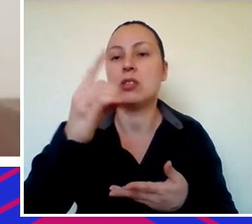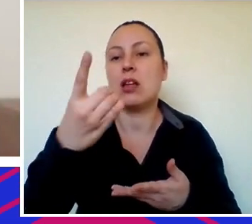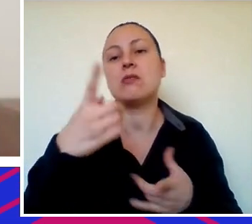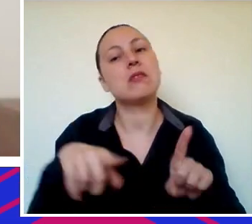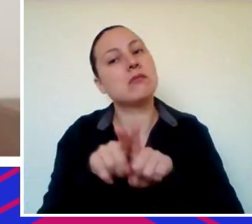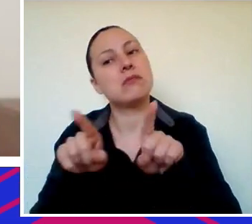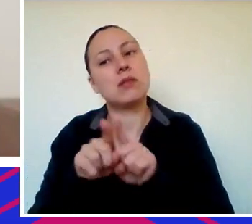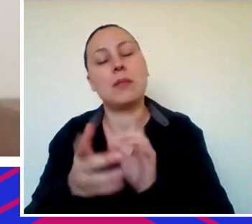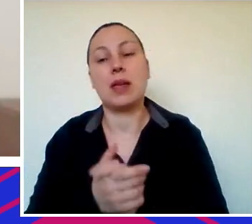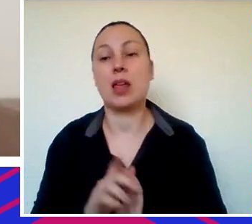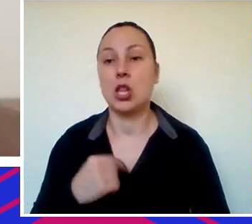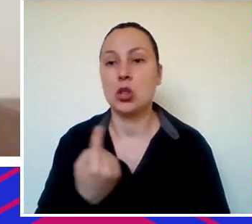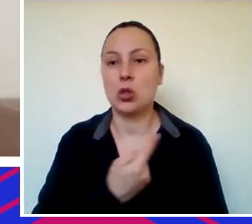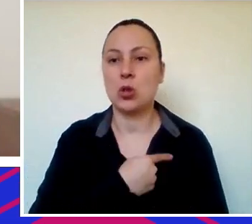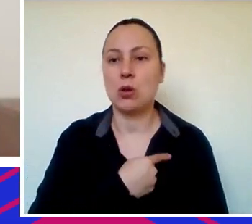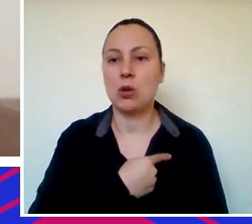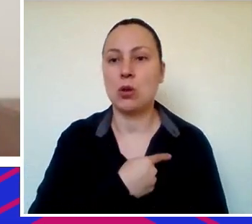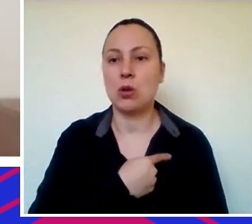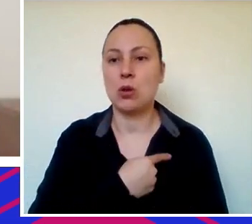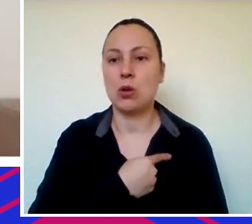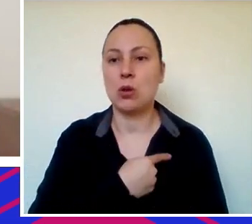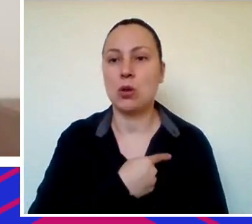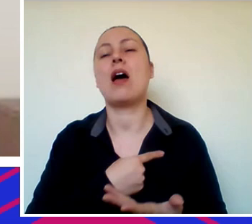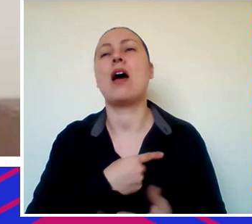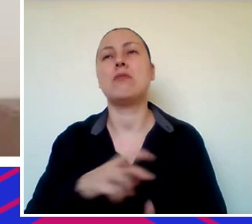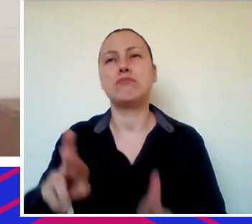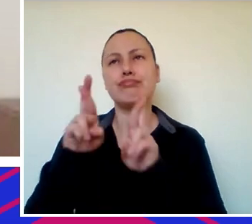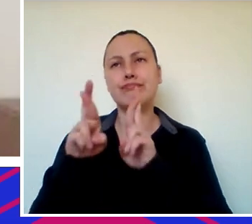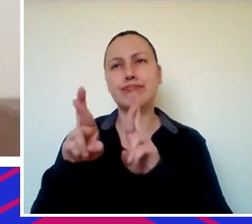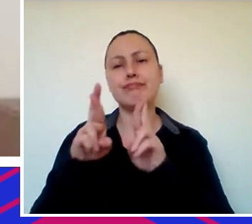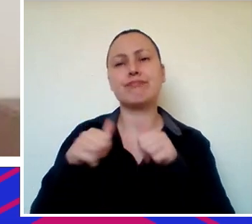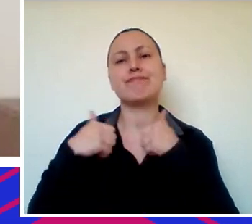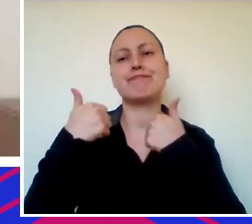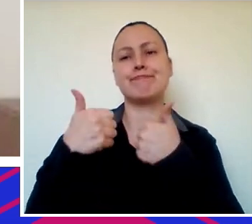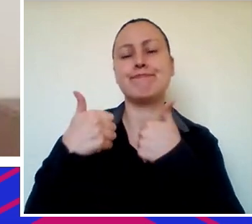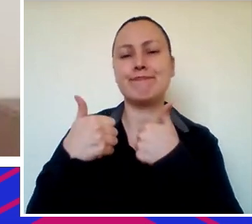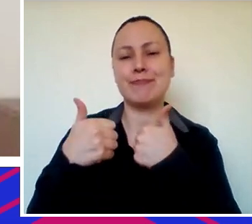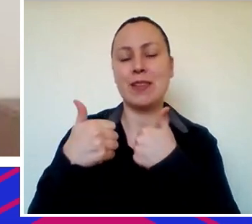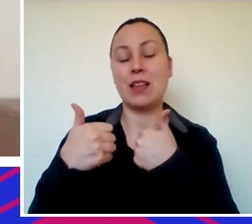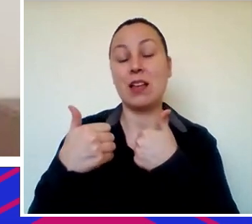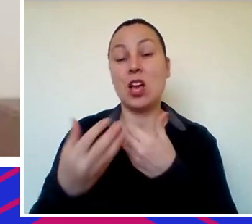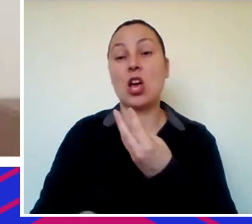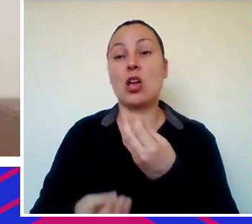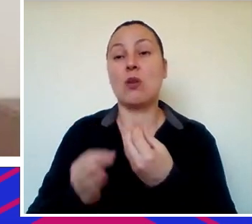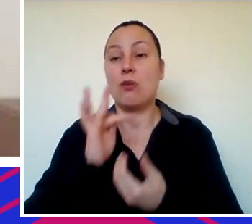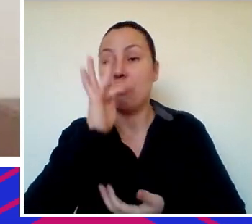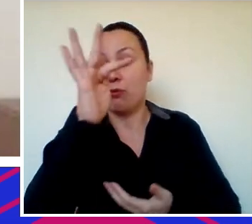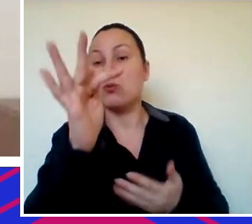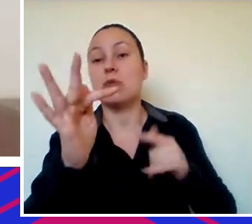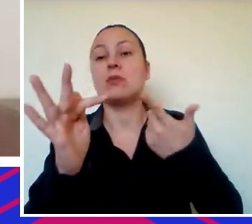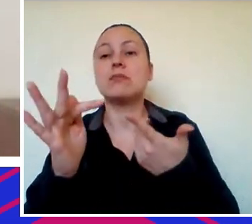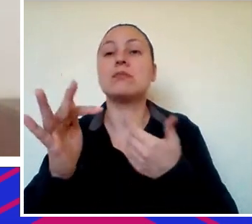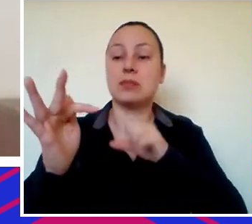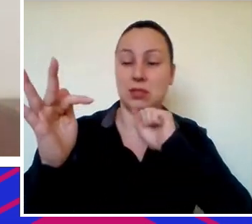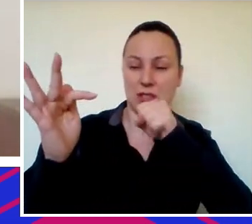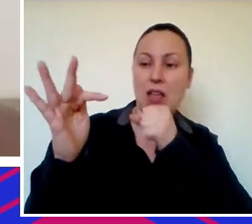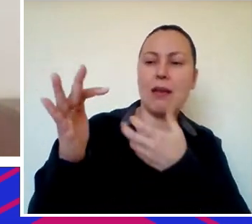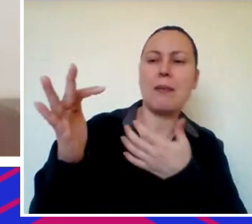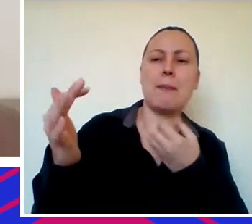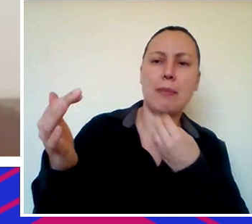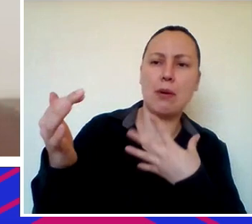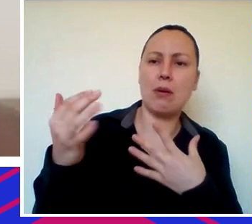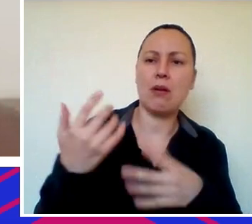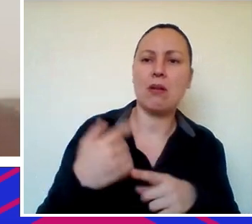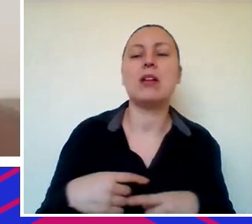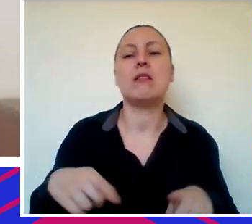Então, assim, a gente está muito, muito otimista sobre o que vem pela frente e o papel de